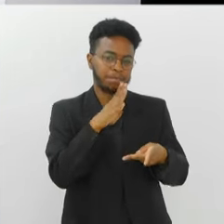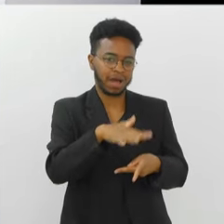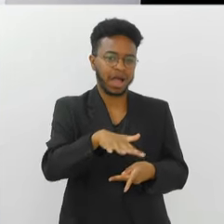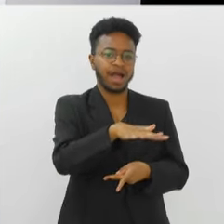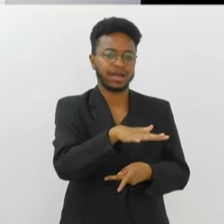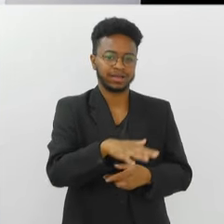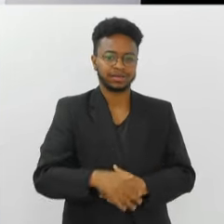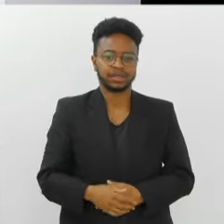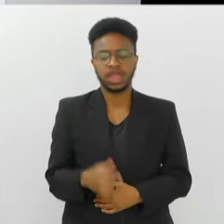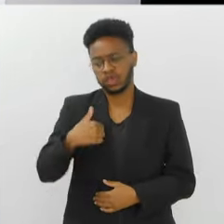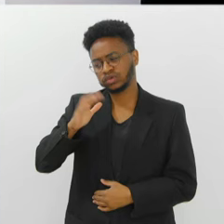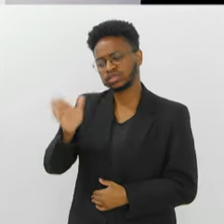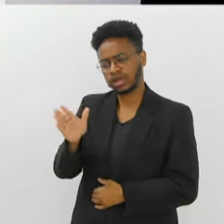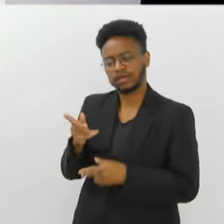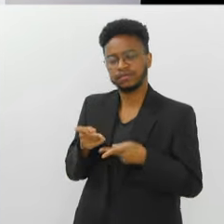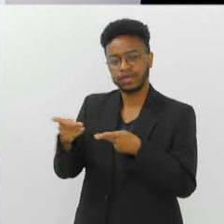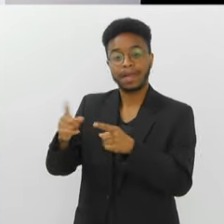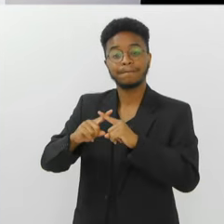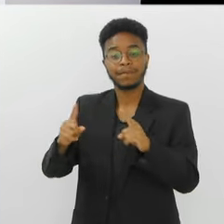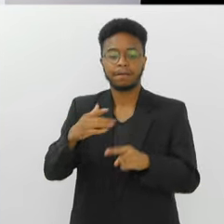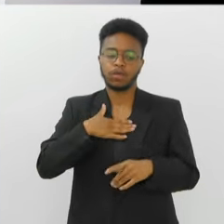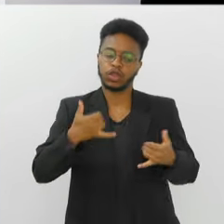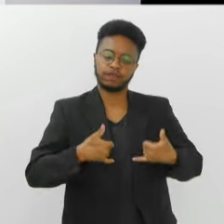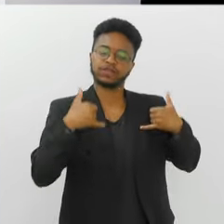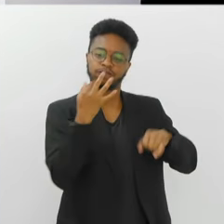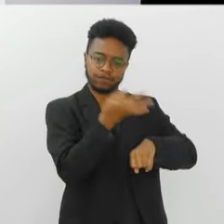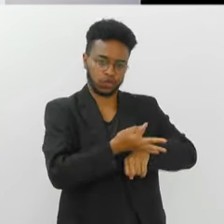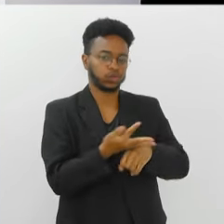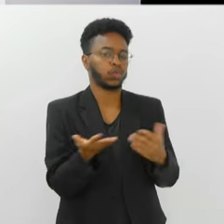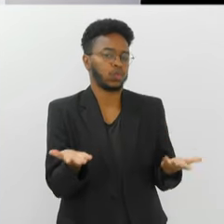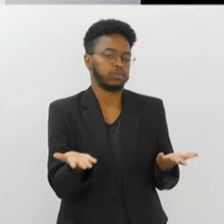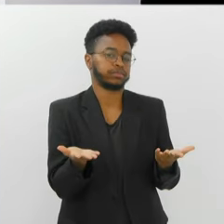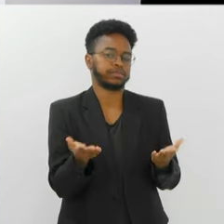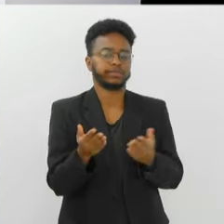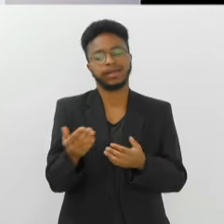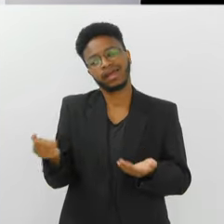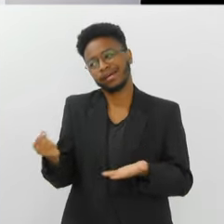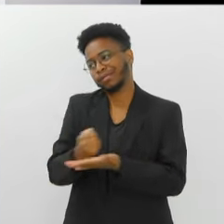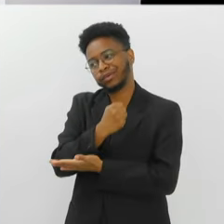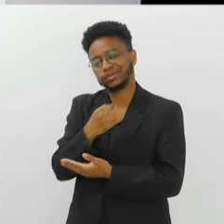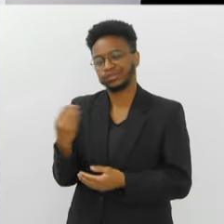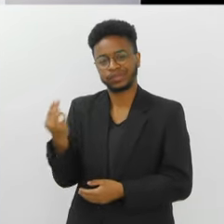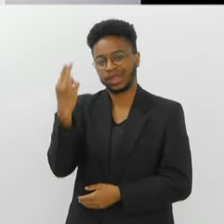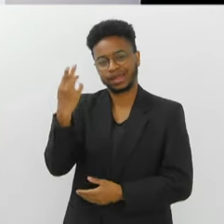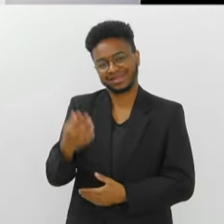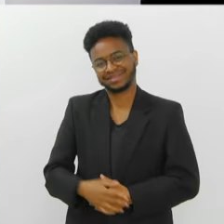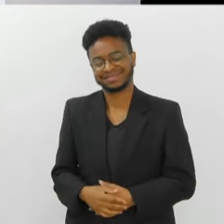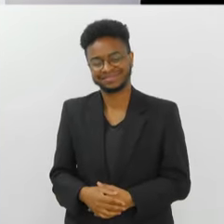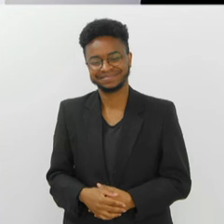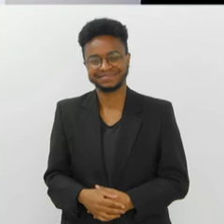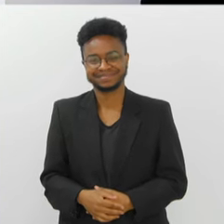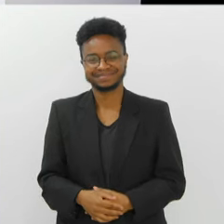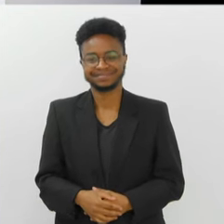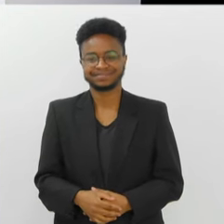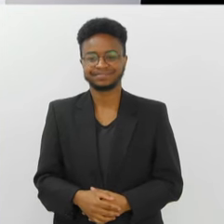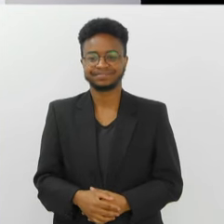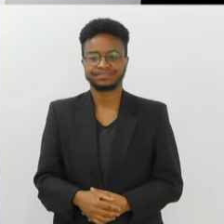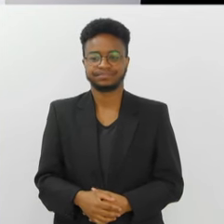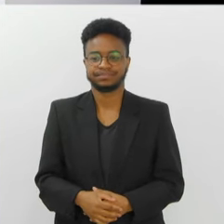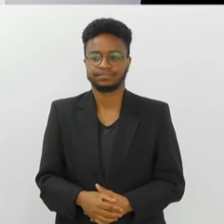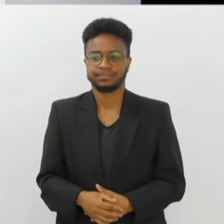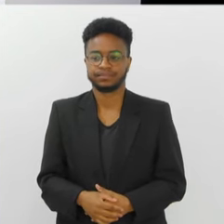É, não, já fui ao baródromo. É, mas não foi no aniversário do Mauro Quintal, você faltou. Poxa, não fui. Infelizmente, não fui. Estou brincando.